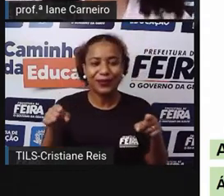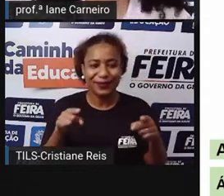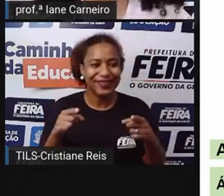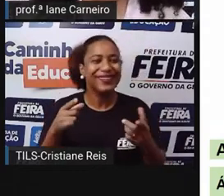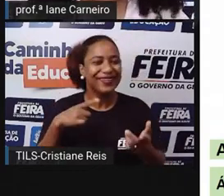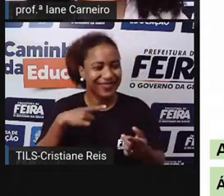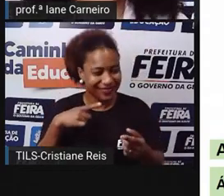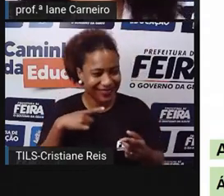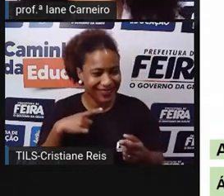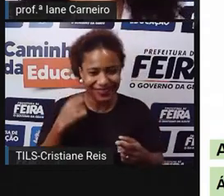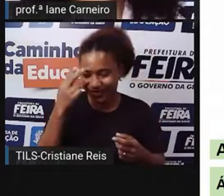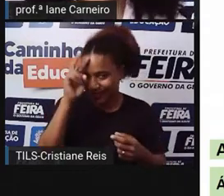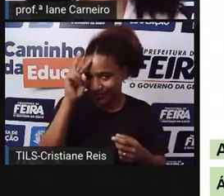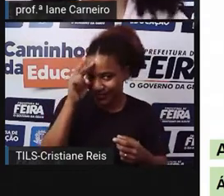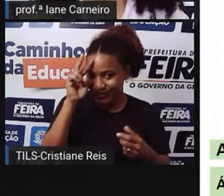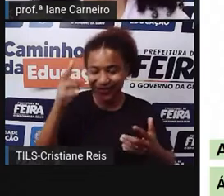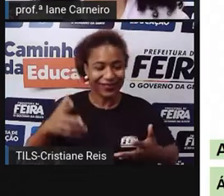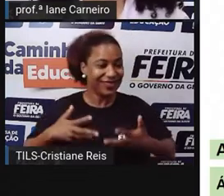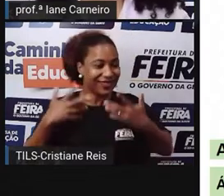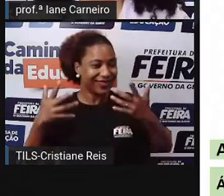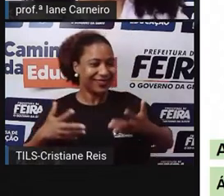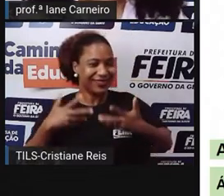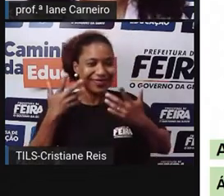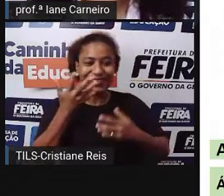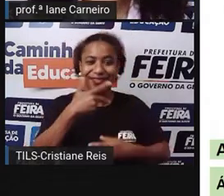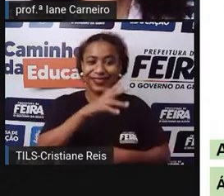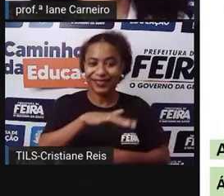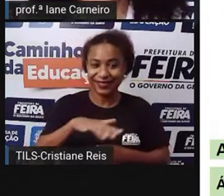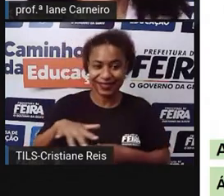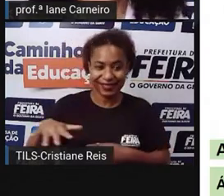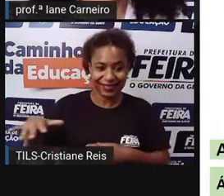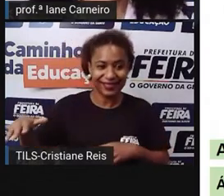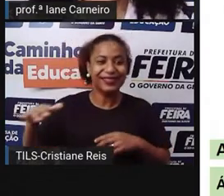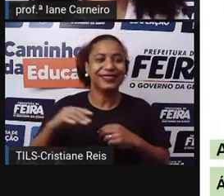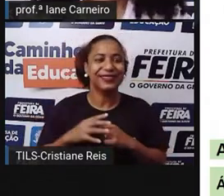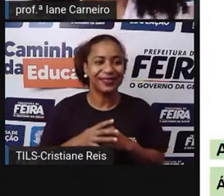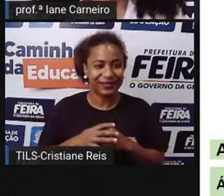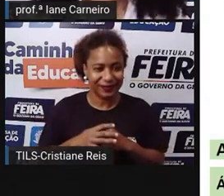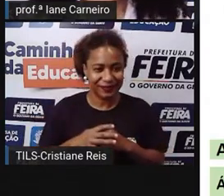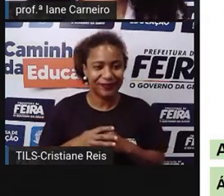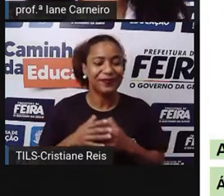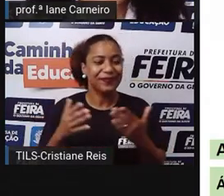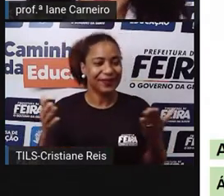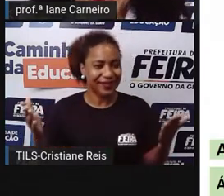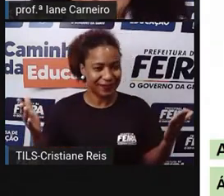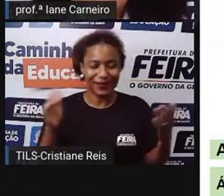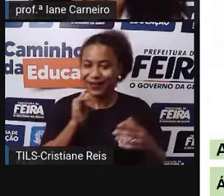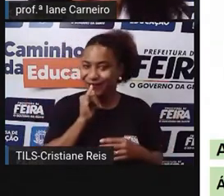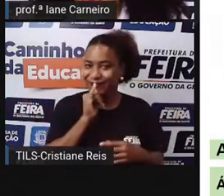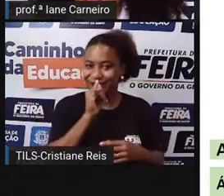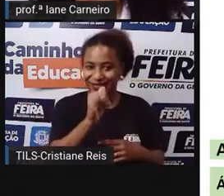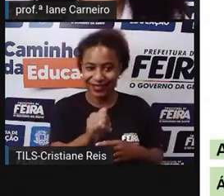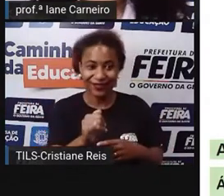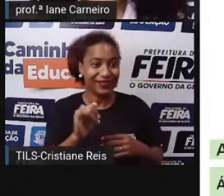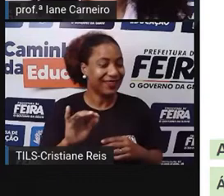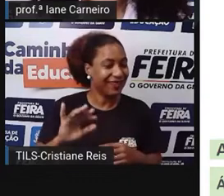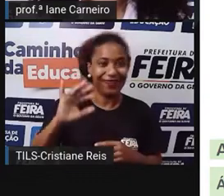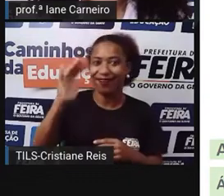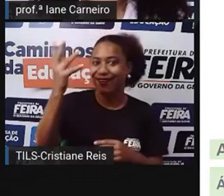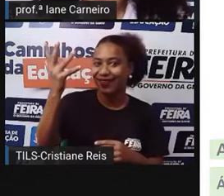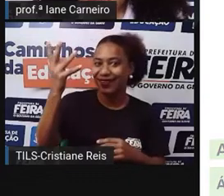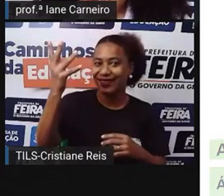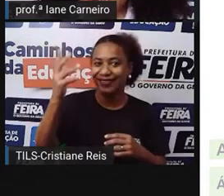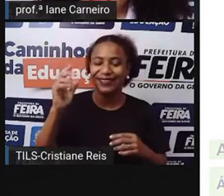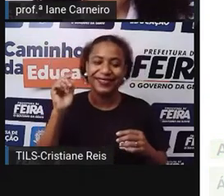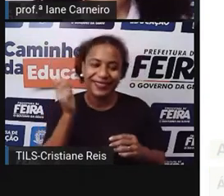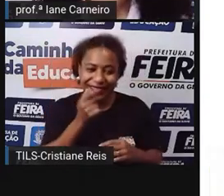Feita para divertir crianças, para contar algo de inusitado aí, tá certo? Então olha só o que